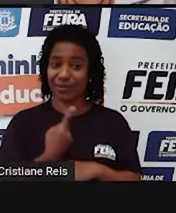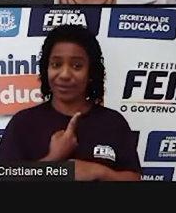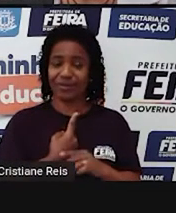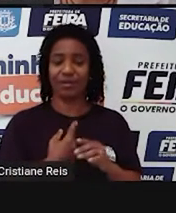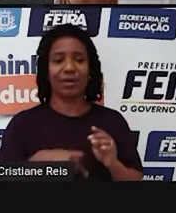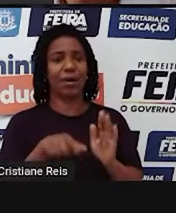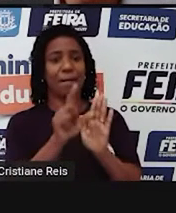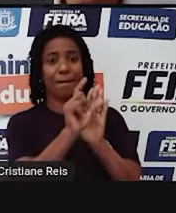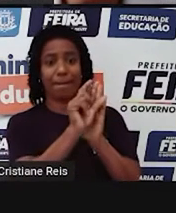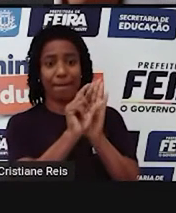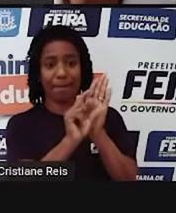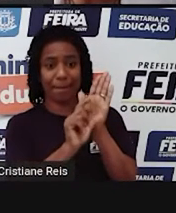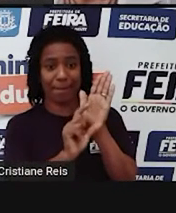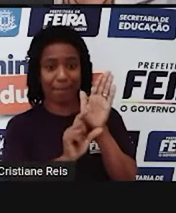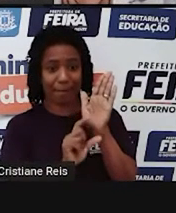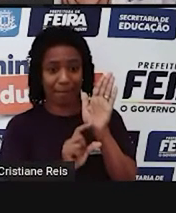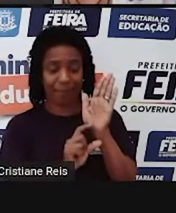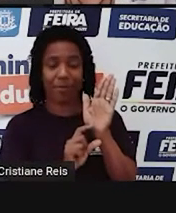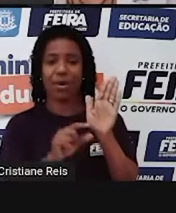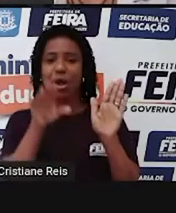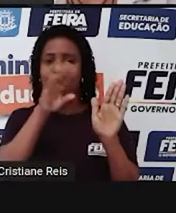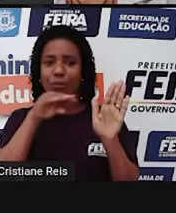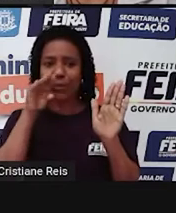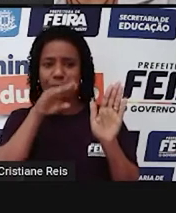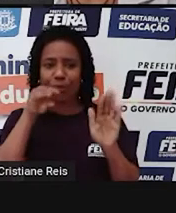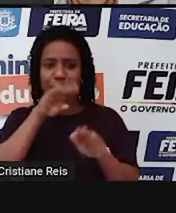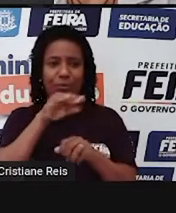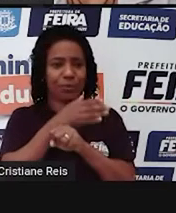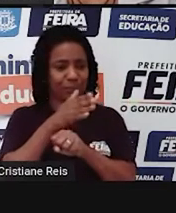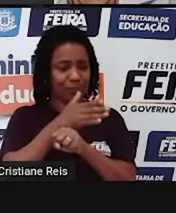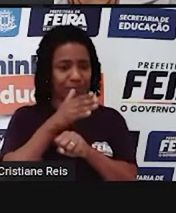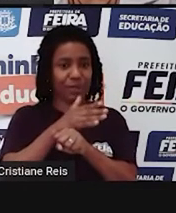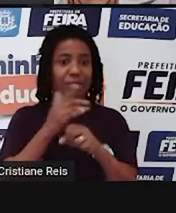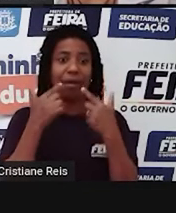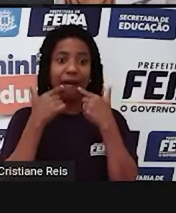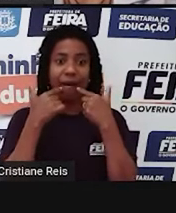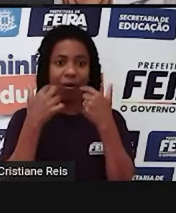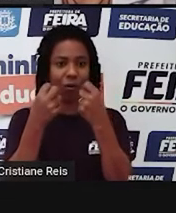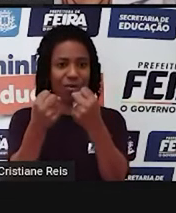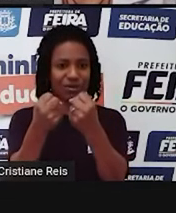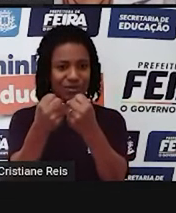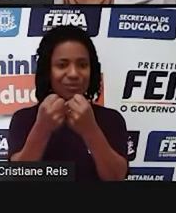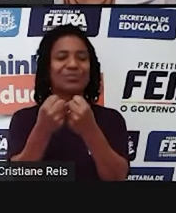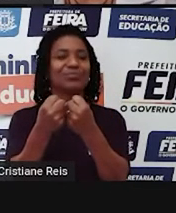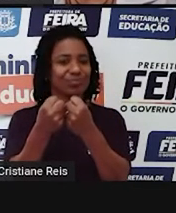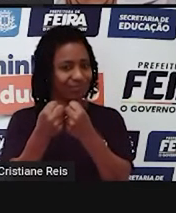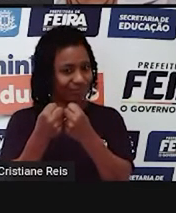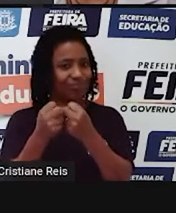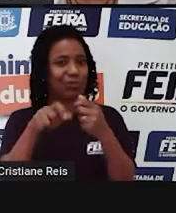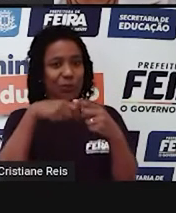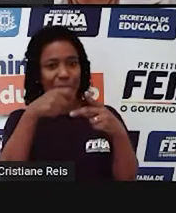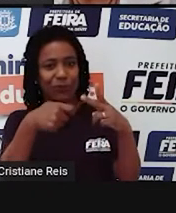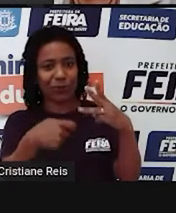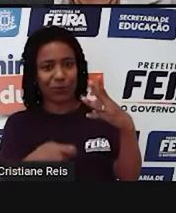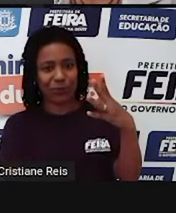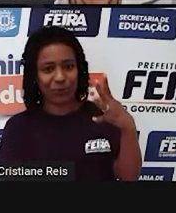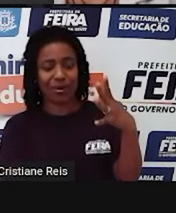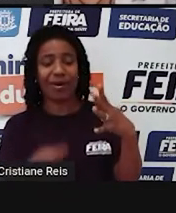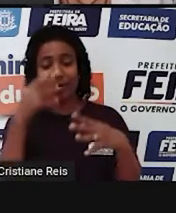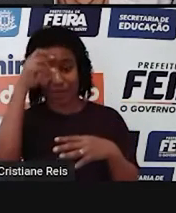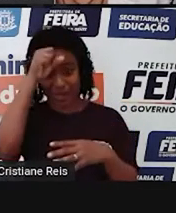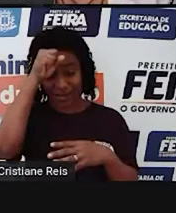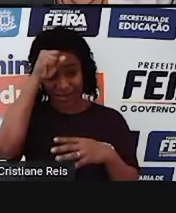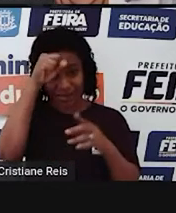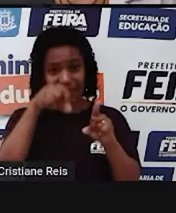vocábulos orais e recursos linguísticos, segundo associações do contexto exposto e